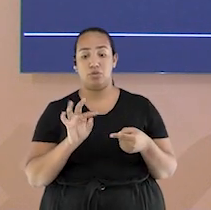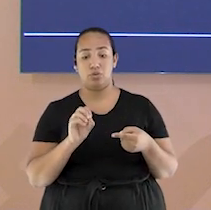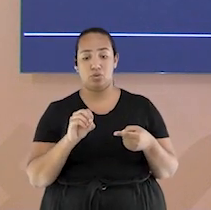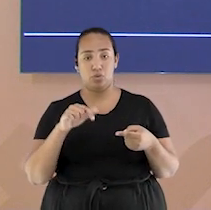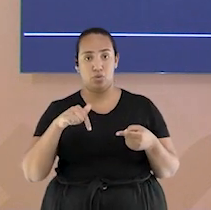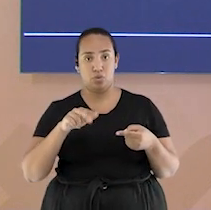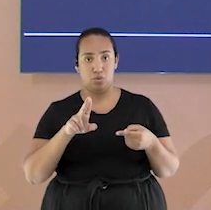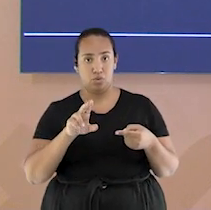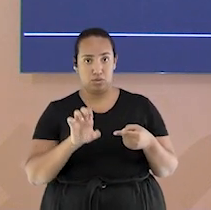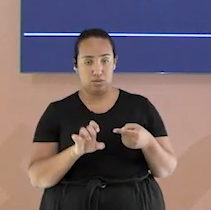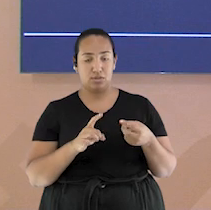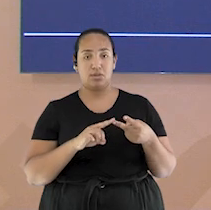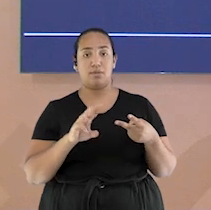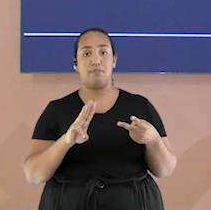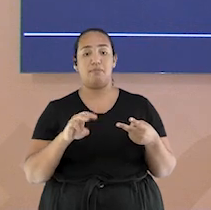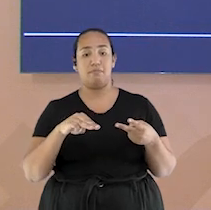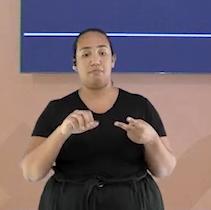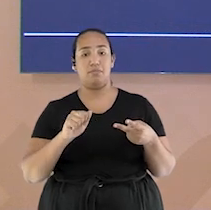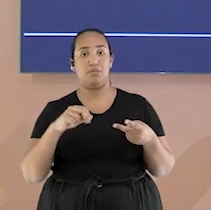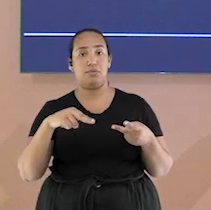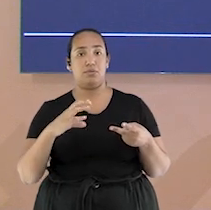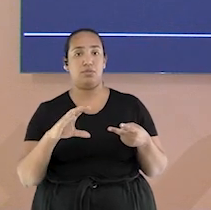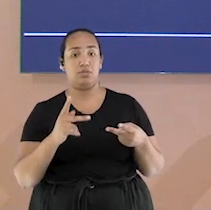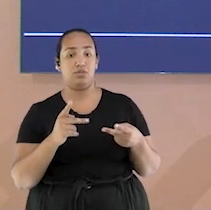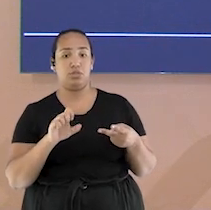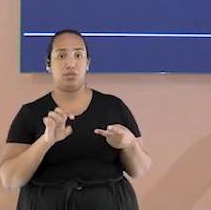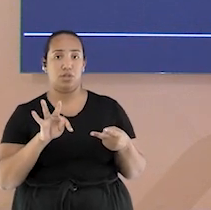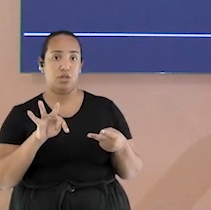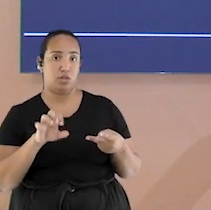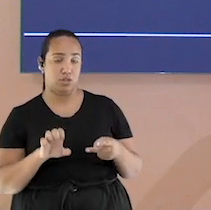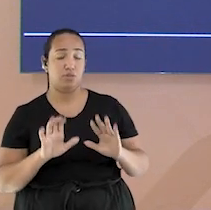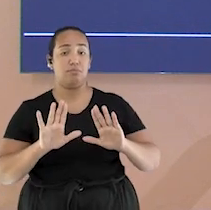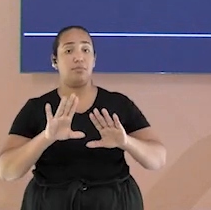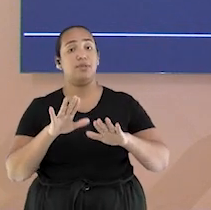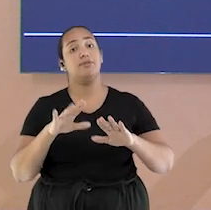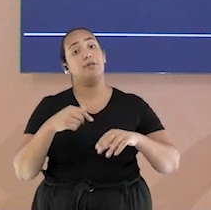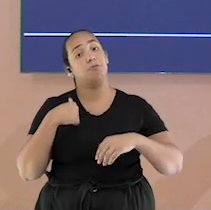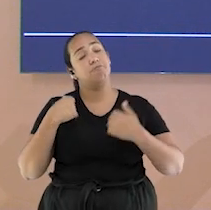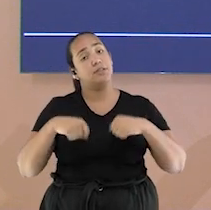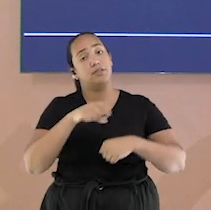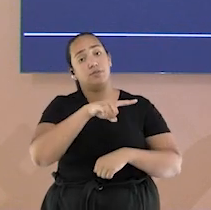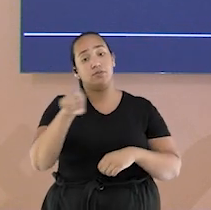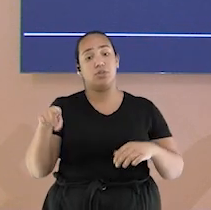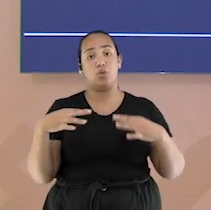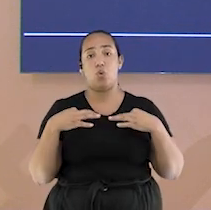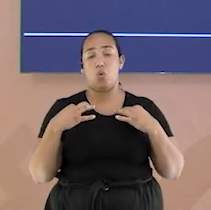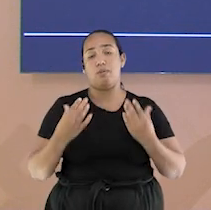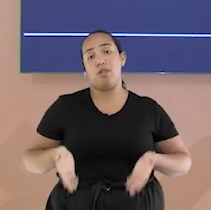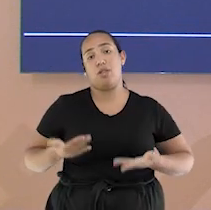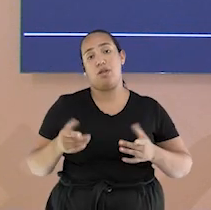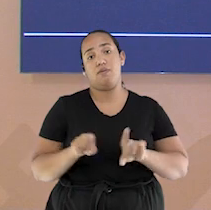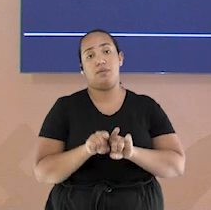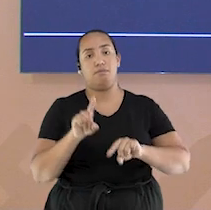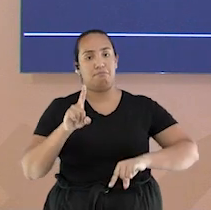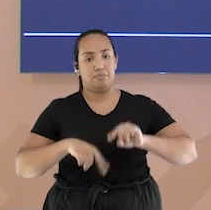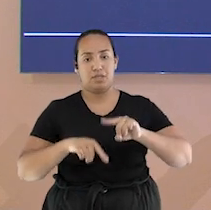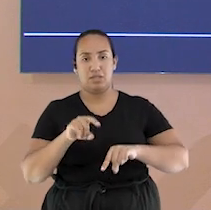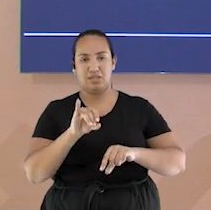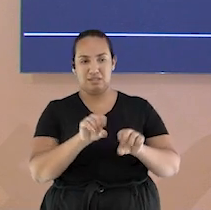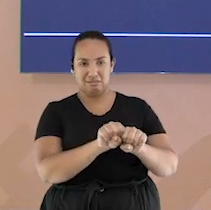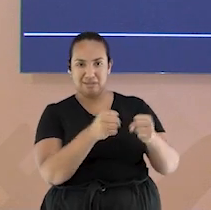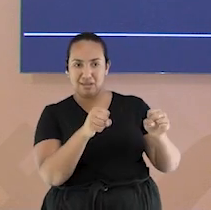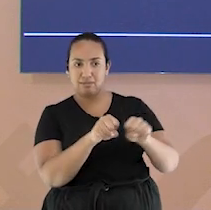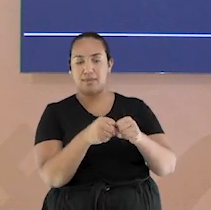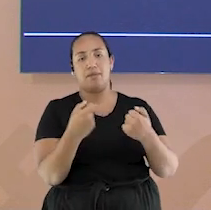a manchete. Mas, para isso, eu preciso que você coloque roupas leves, tire do local objetos que possam